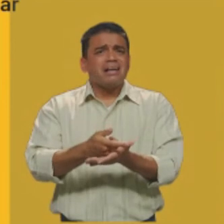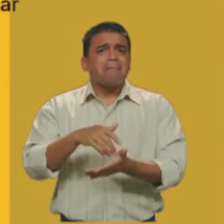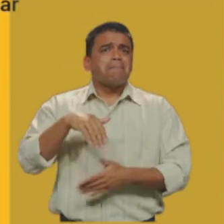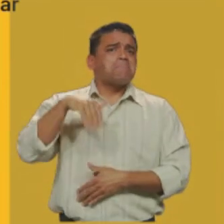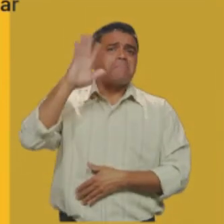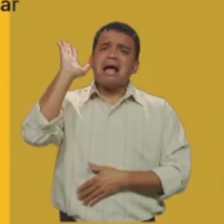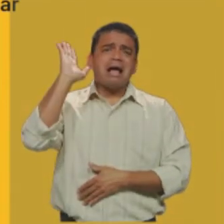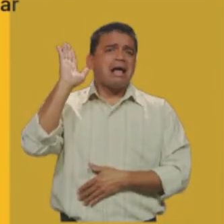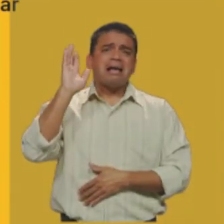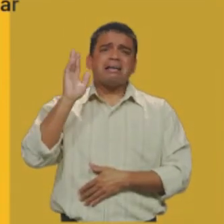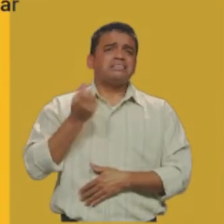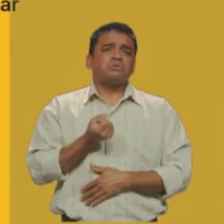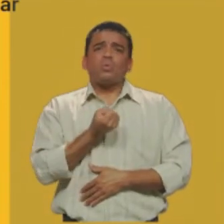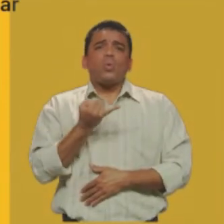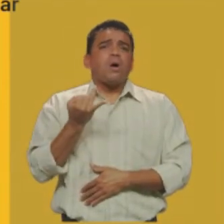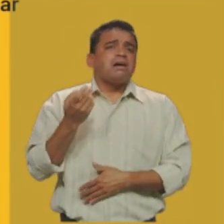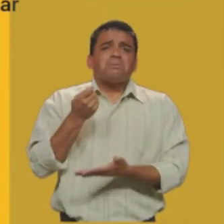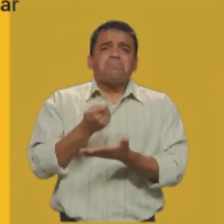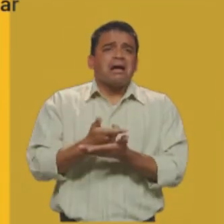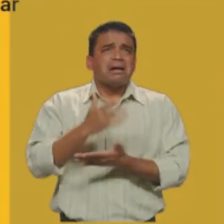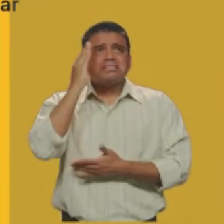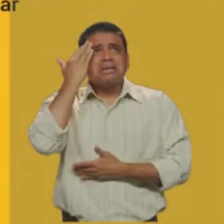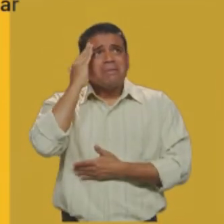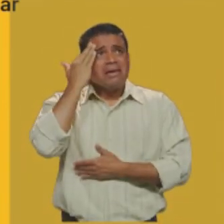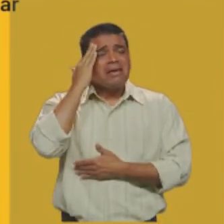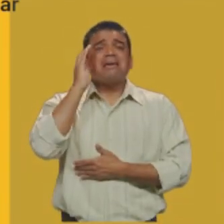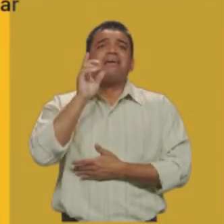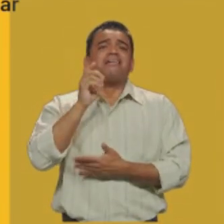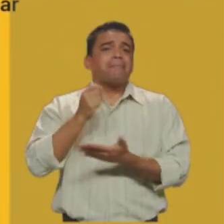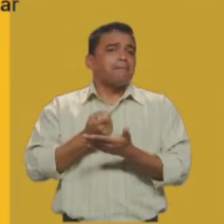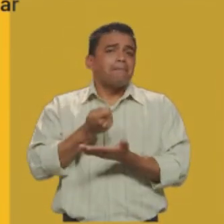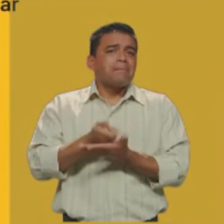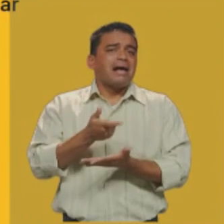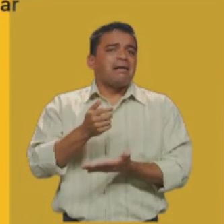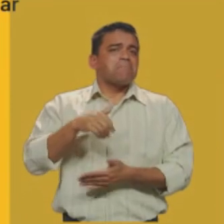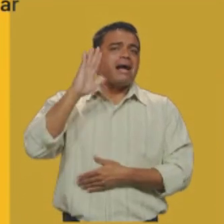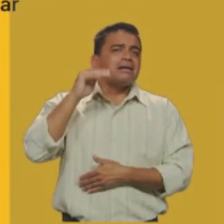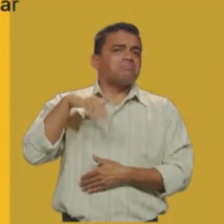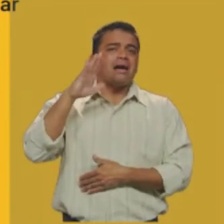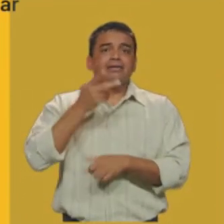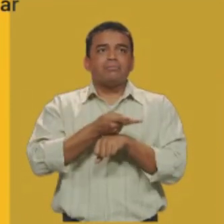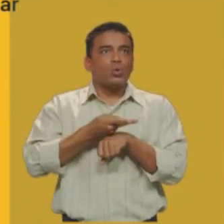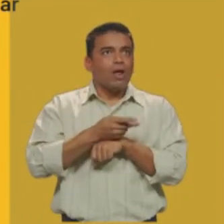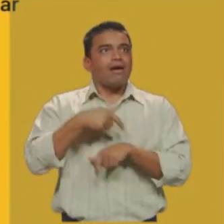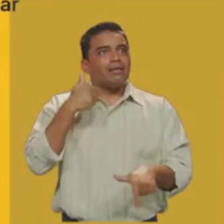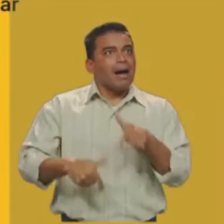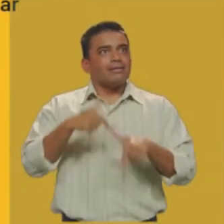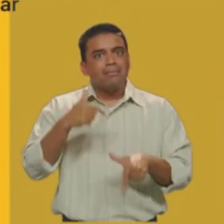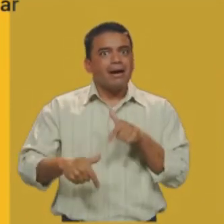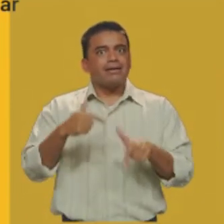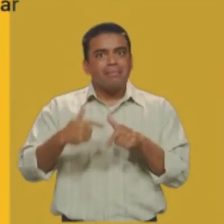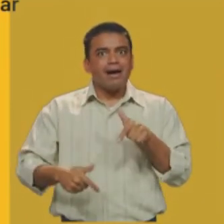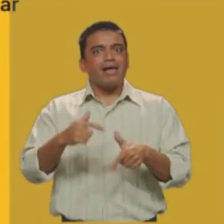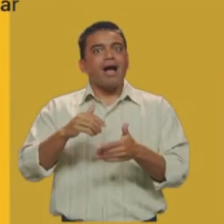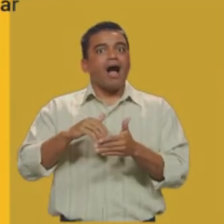E a saber cada vez pagar mais. E a procurar mais trabalho para ganhar